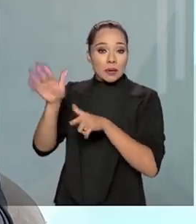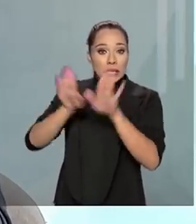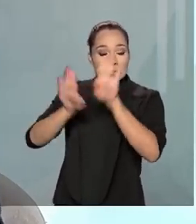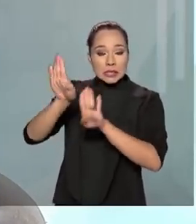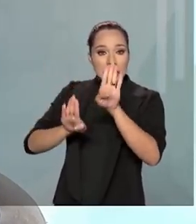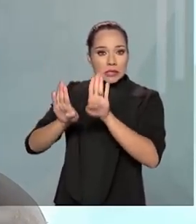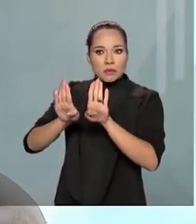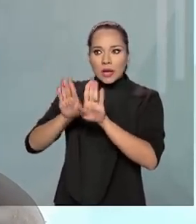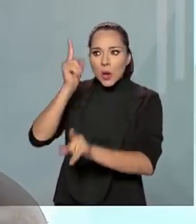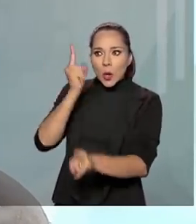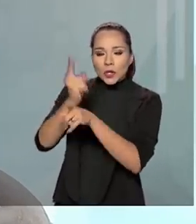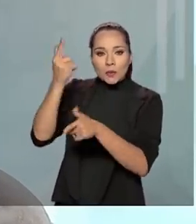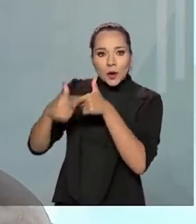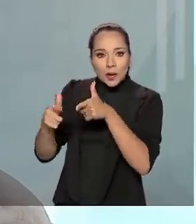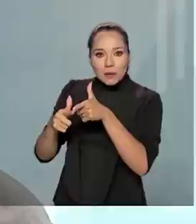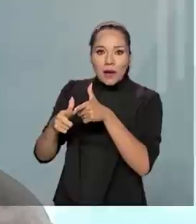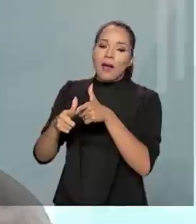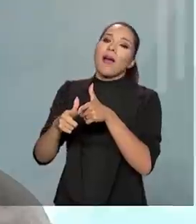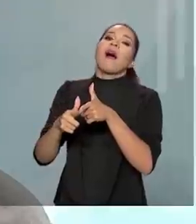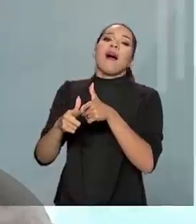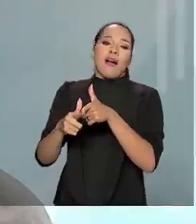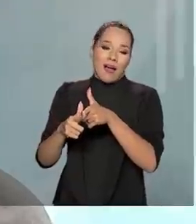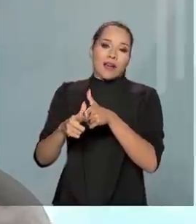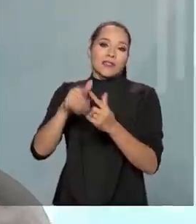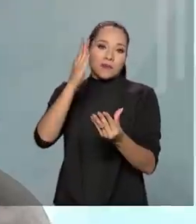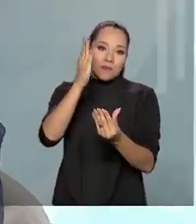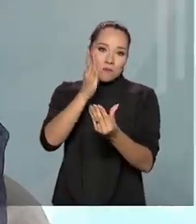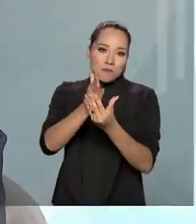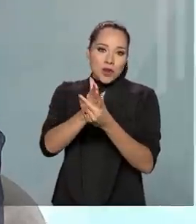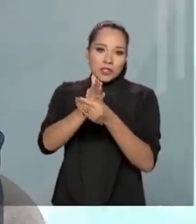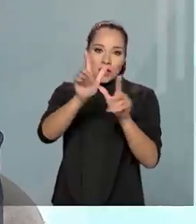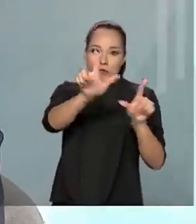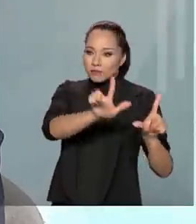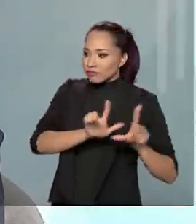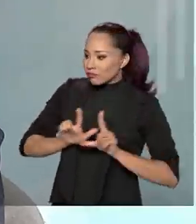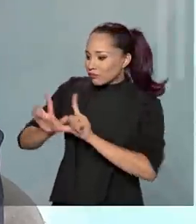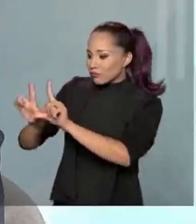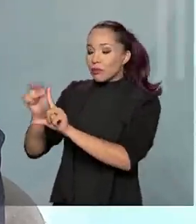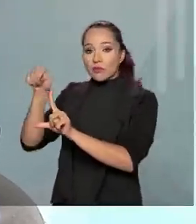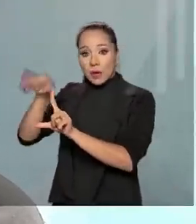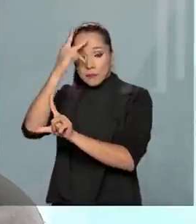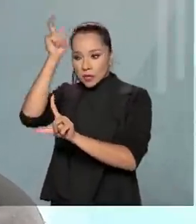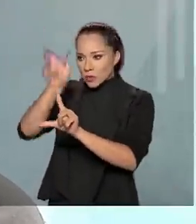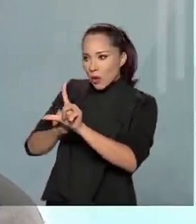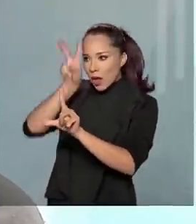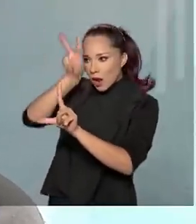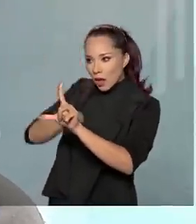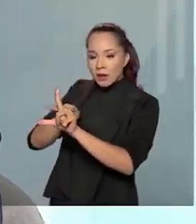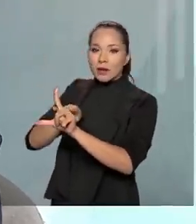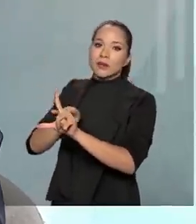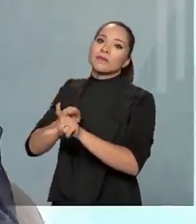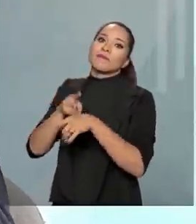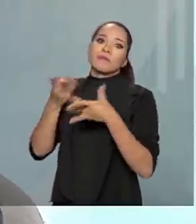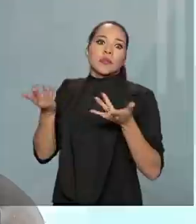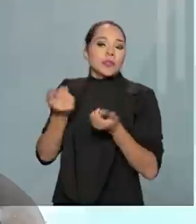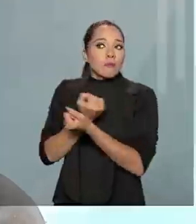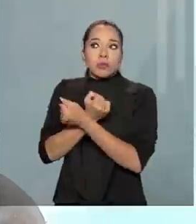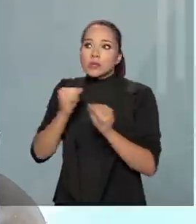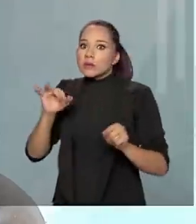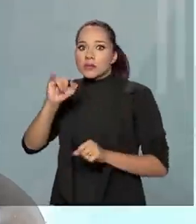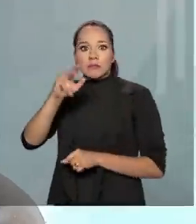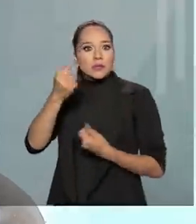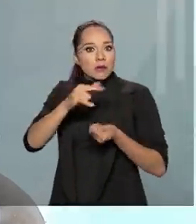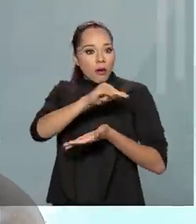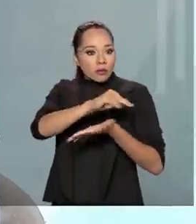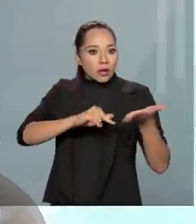Identificado o problema, aí sim, esse processo vai para a análise de um auditor. Então, isso seria impossível se eu precisasse contratar